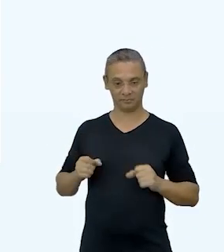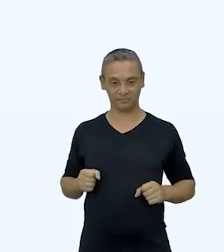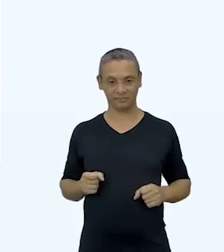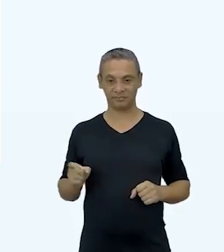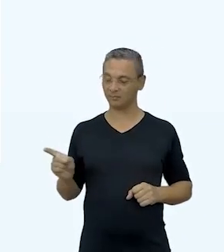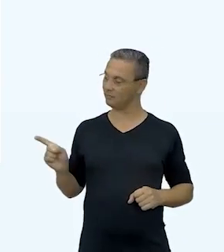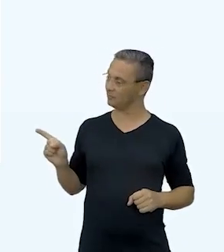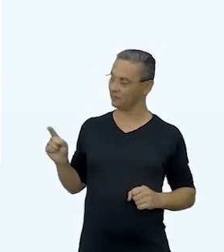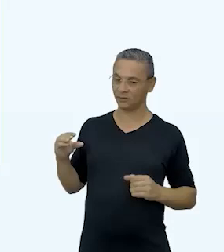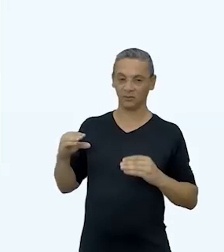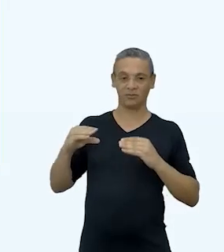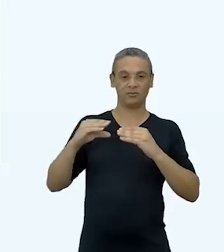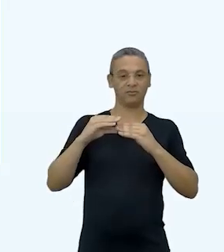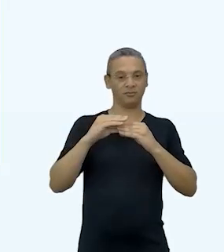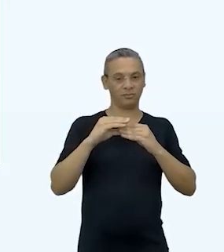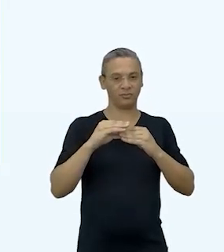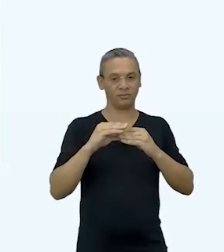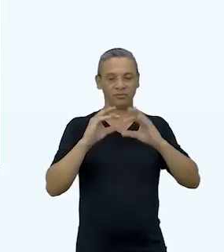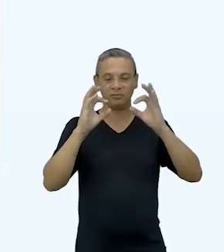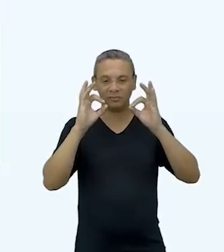olha só, amarra de novo,